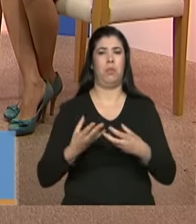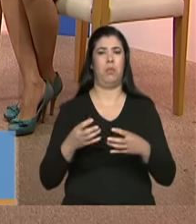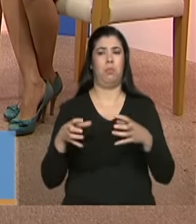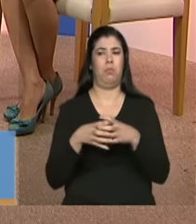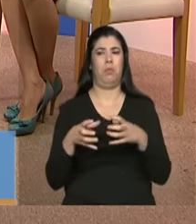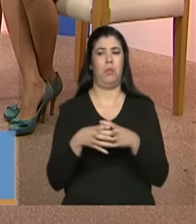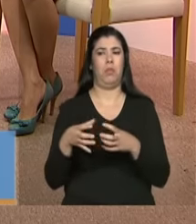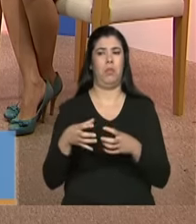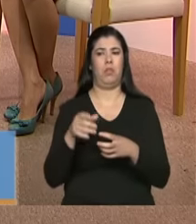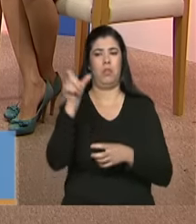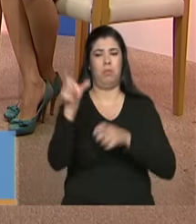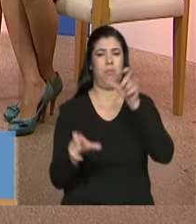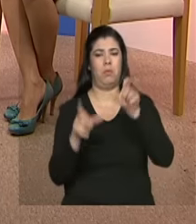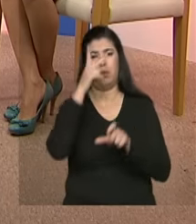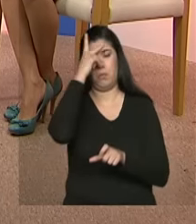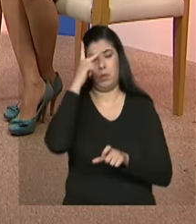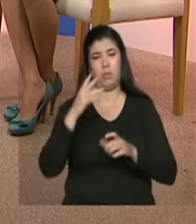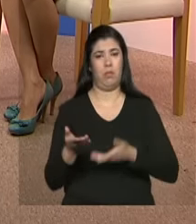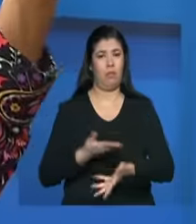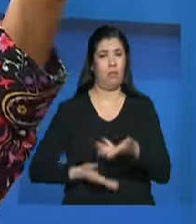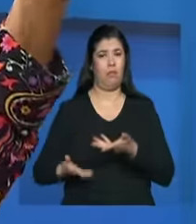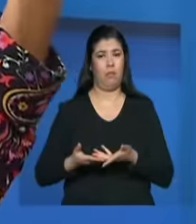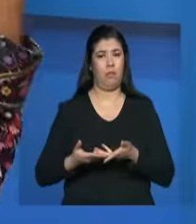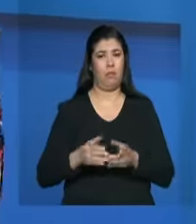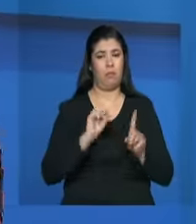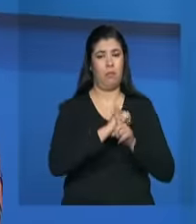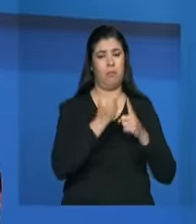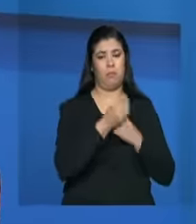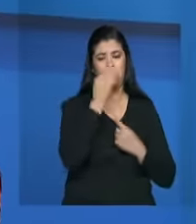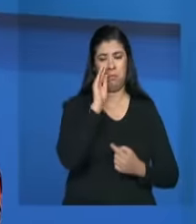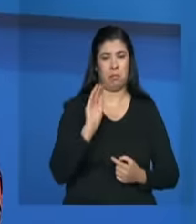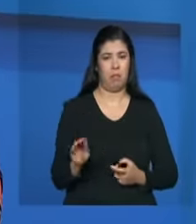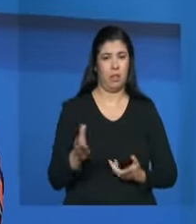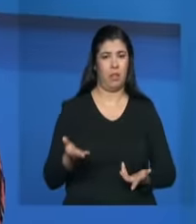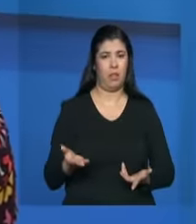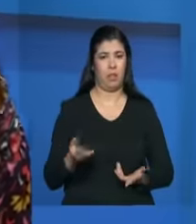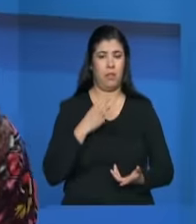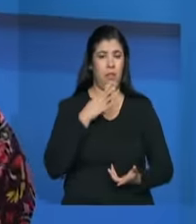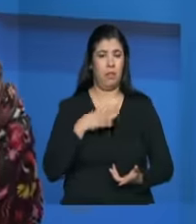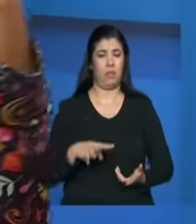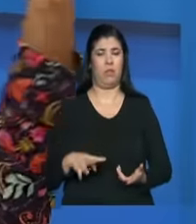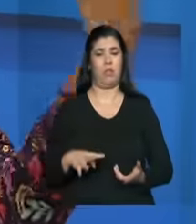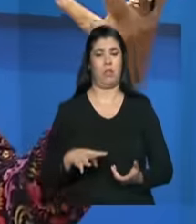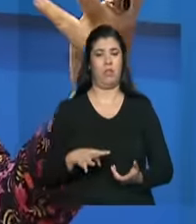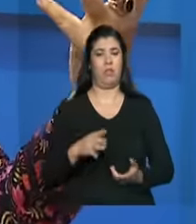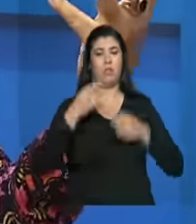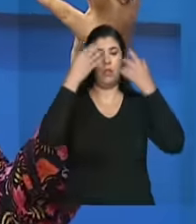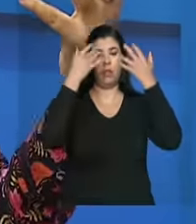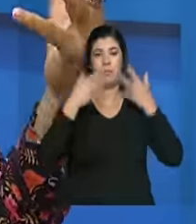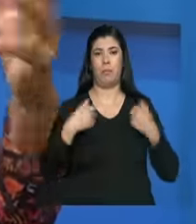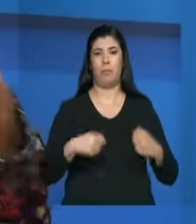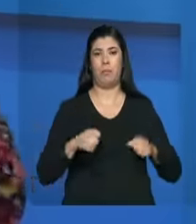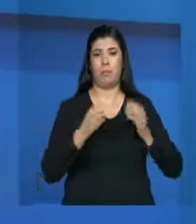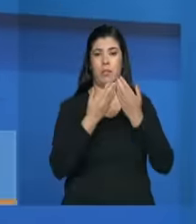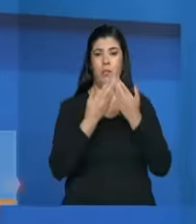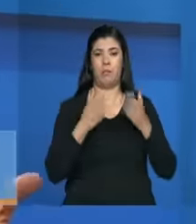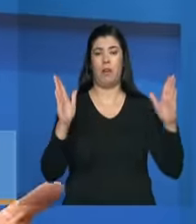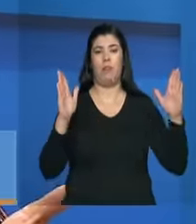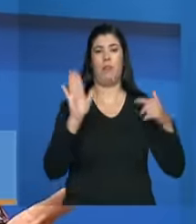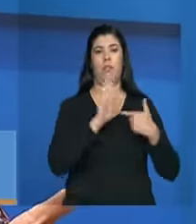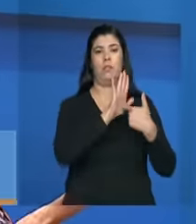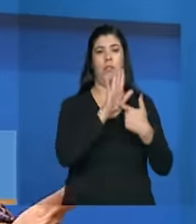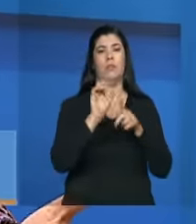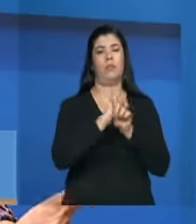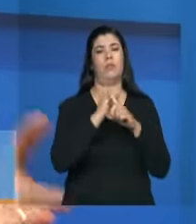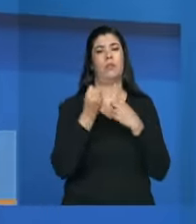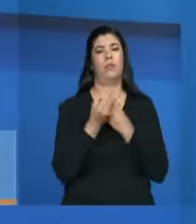atendidas aí esse modelo é aquele modelo antigo que a Mariana falou no bloco anterior nós temos aqui abrir as portas dos nossos serviços para mostrar para a